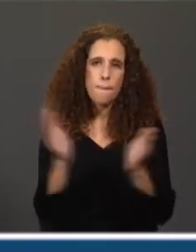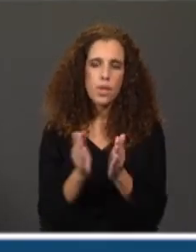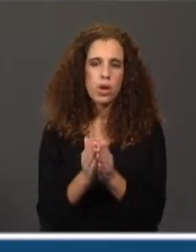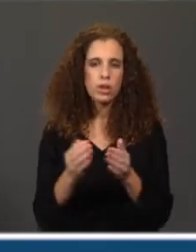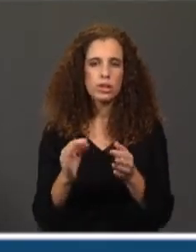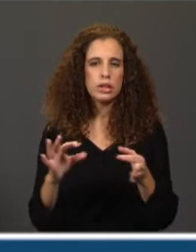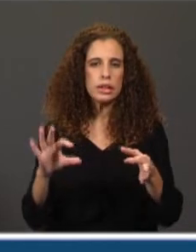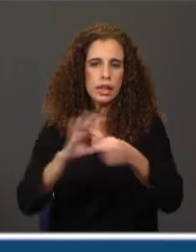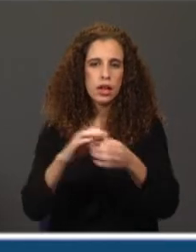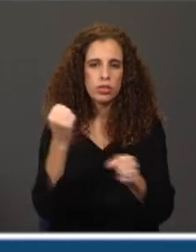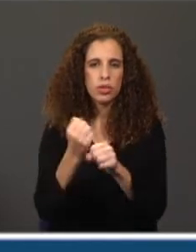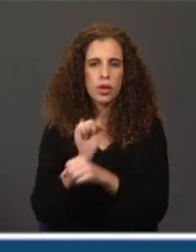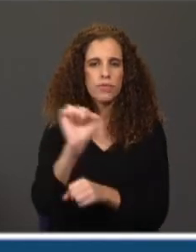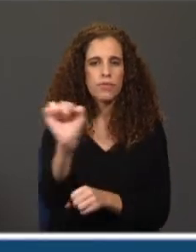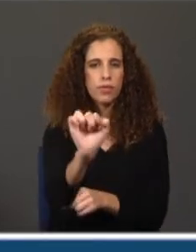ao seu trabalho?